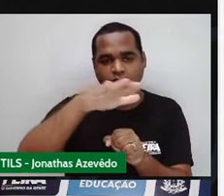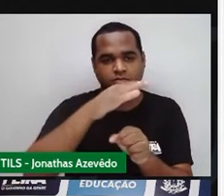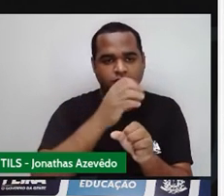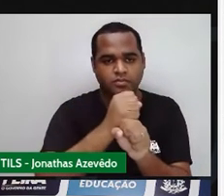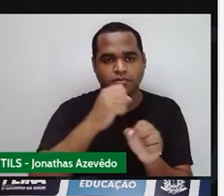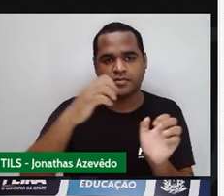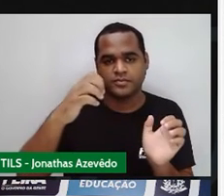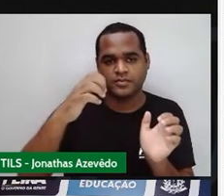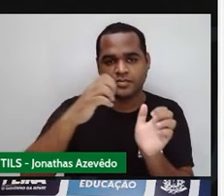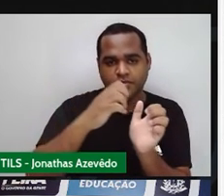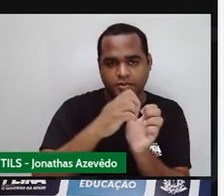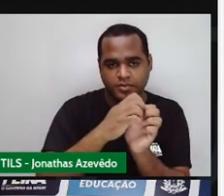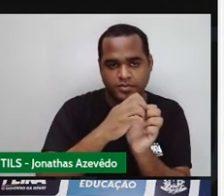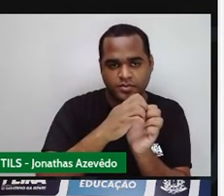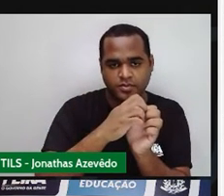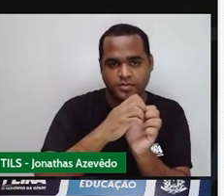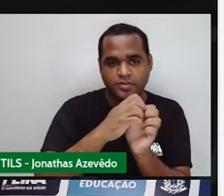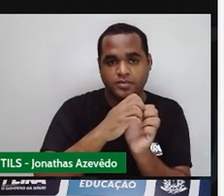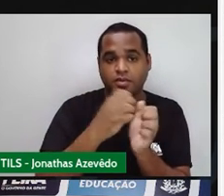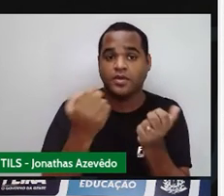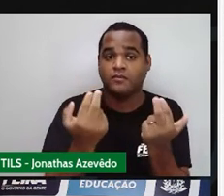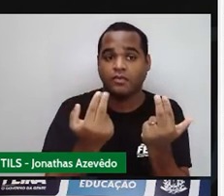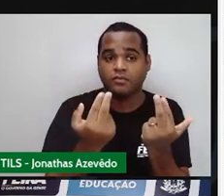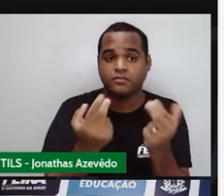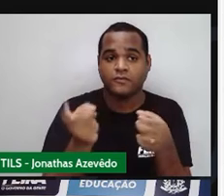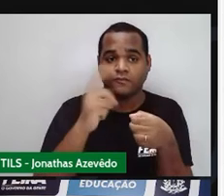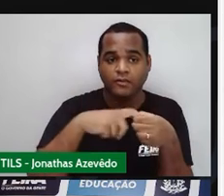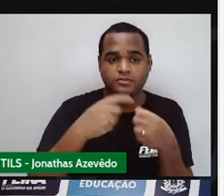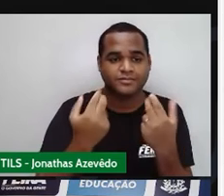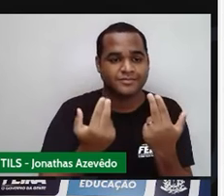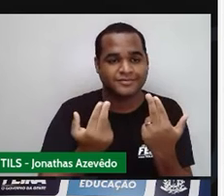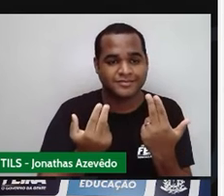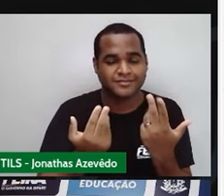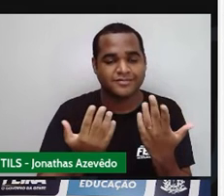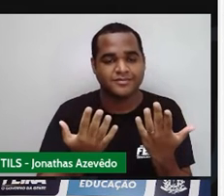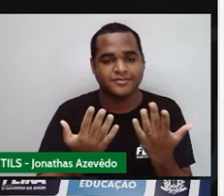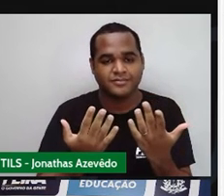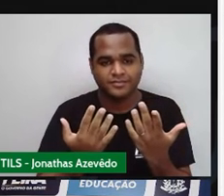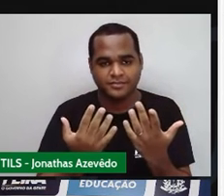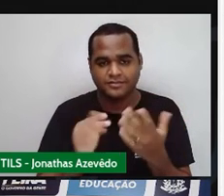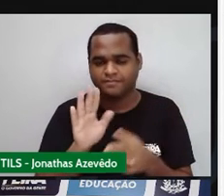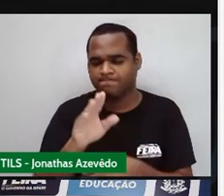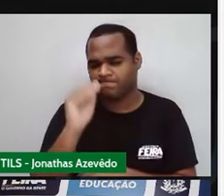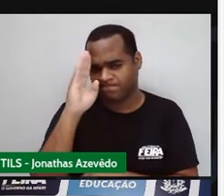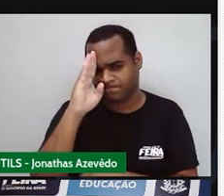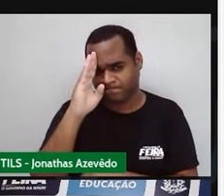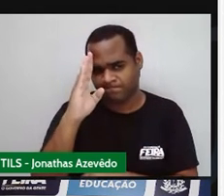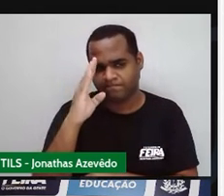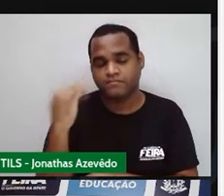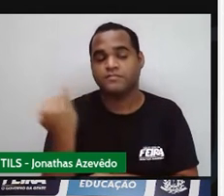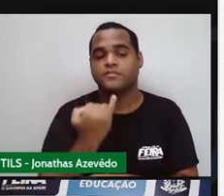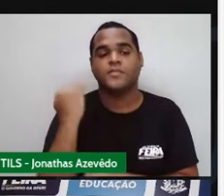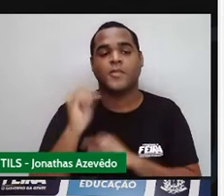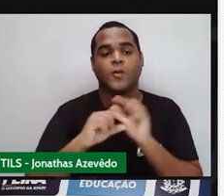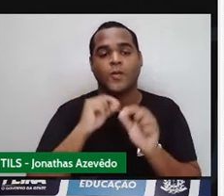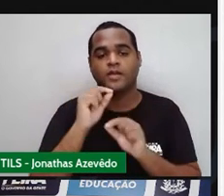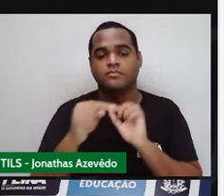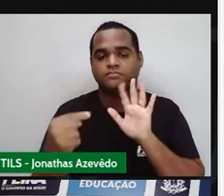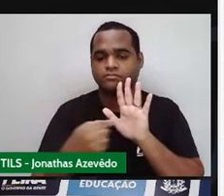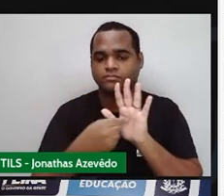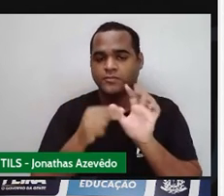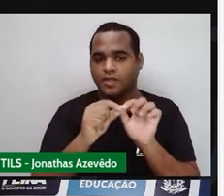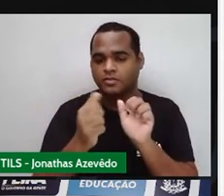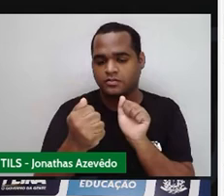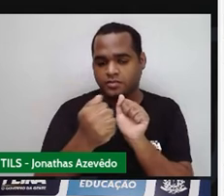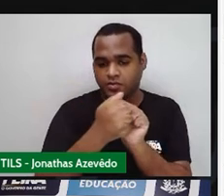eu junto esses triângulos, volta a ser o trapézio. Então, o objetivo de juntar,